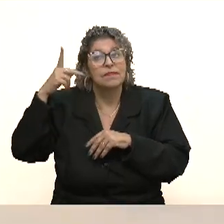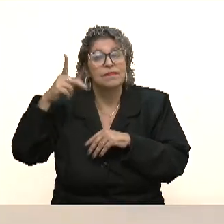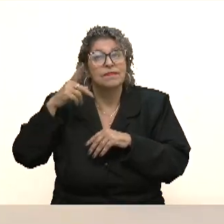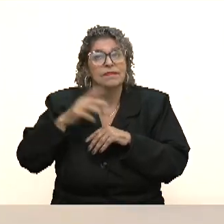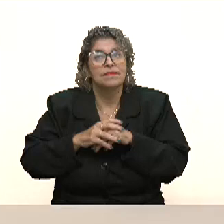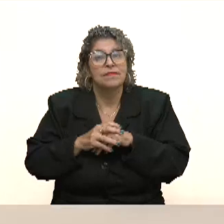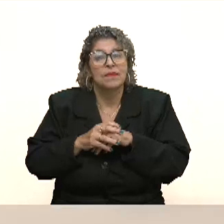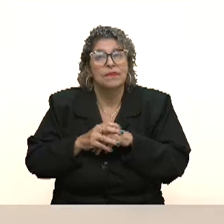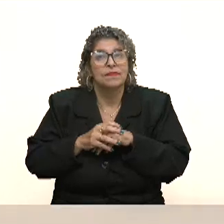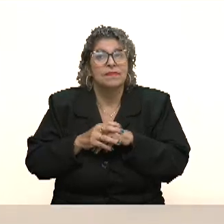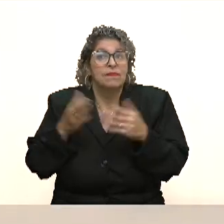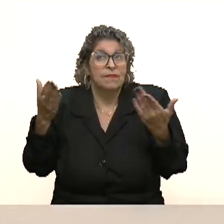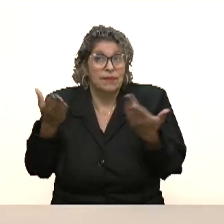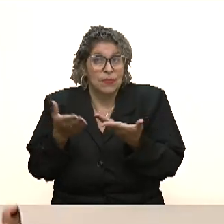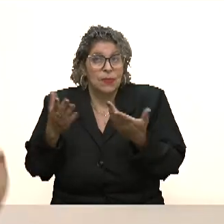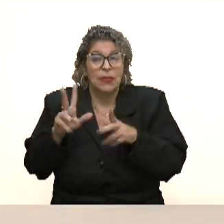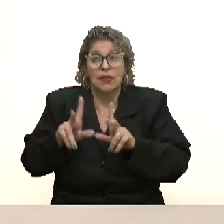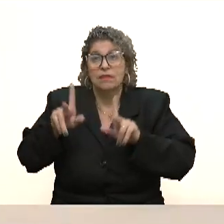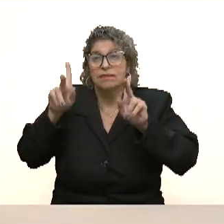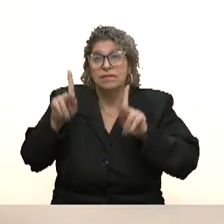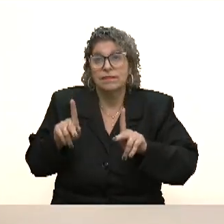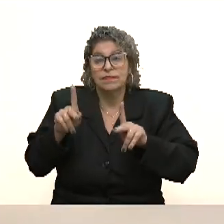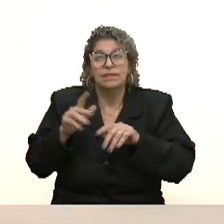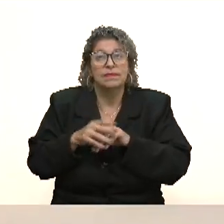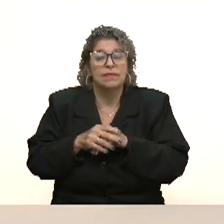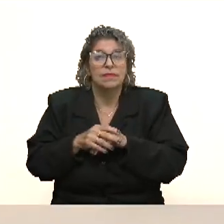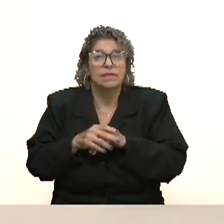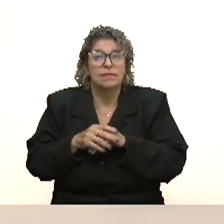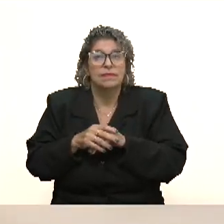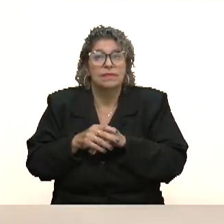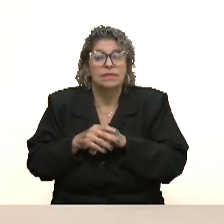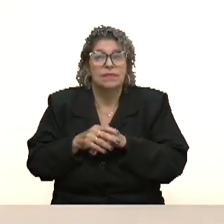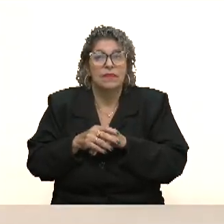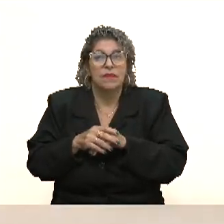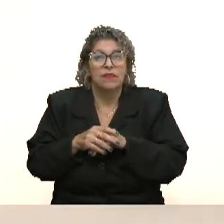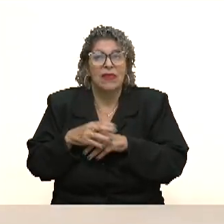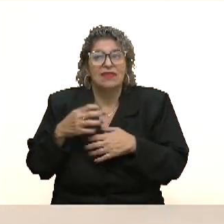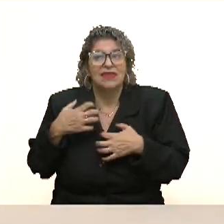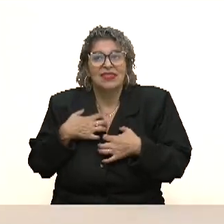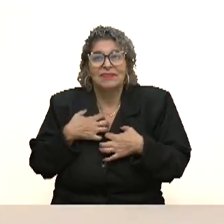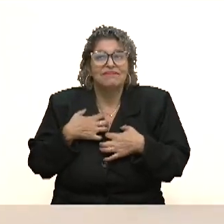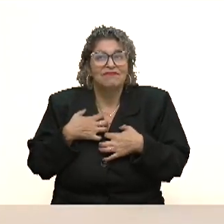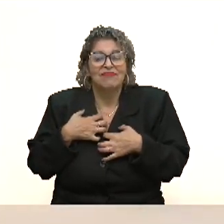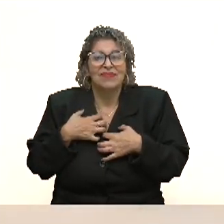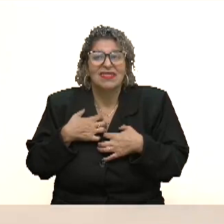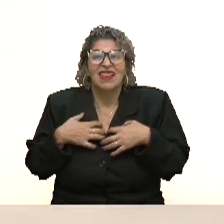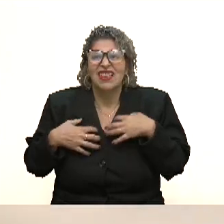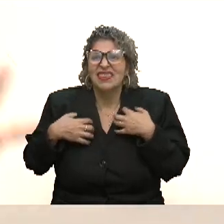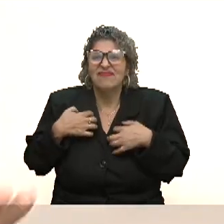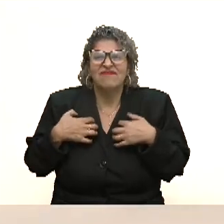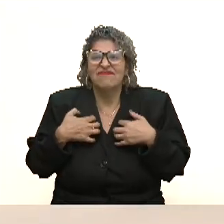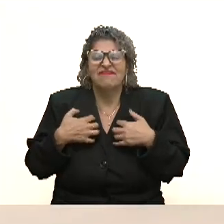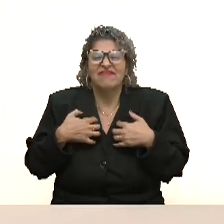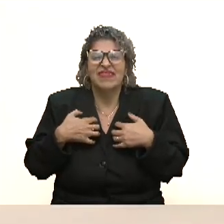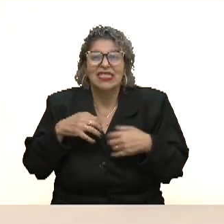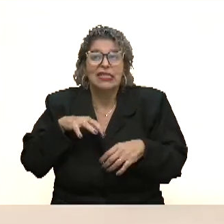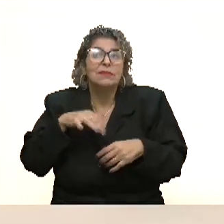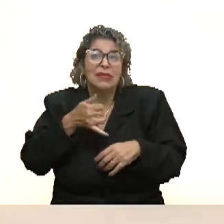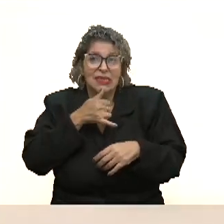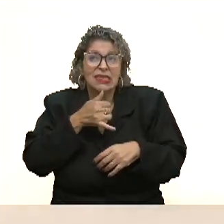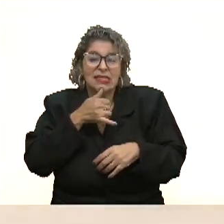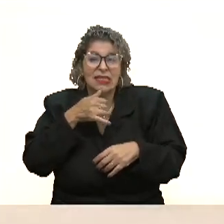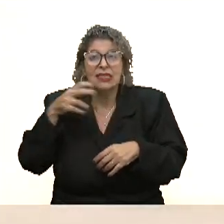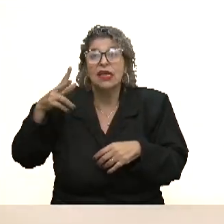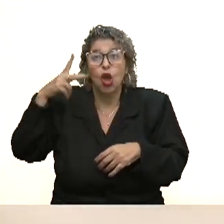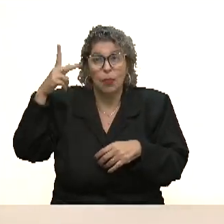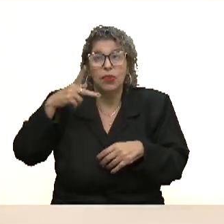né? Apesar de hoje as pessoas terem um certo rancor, uma certa tristeza com a